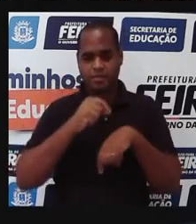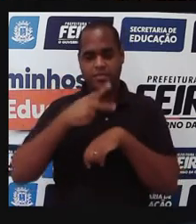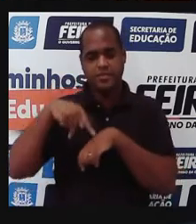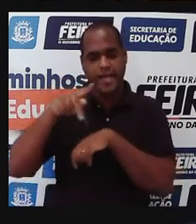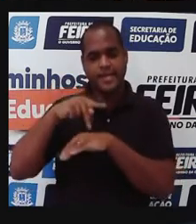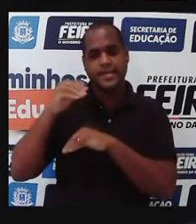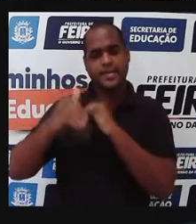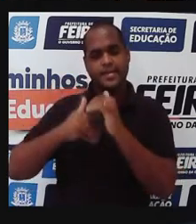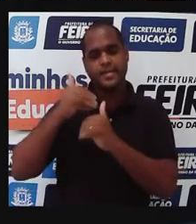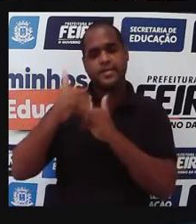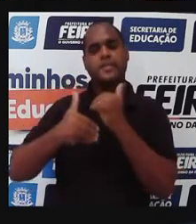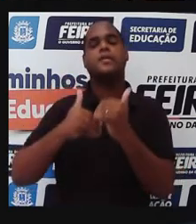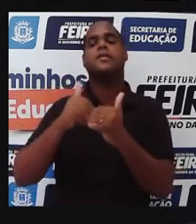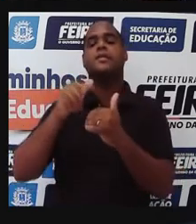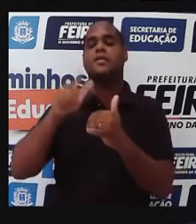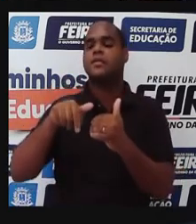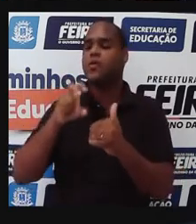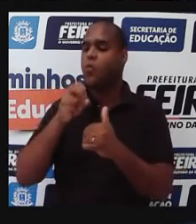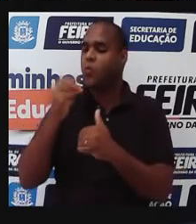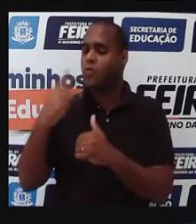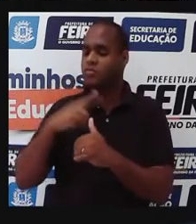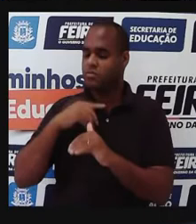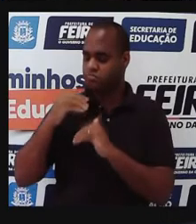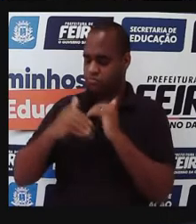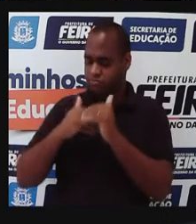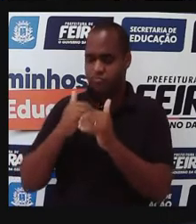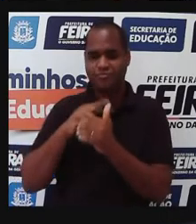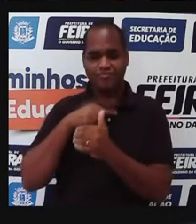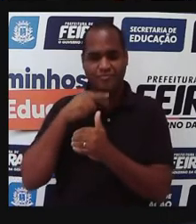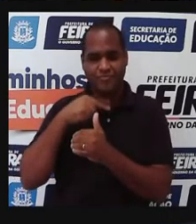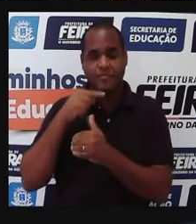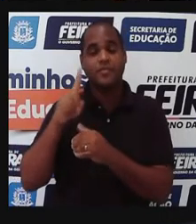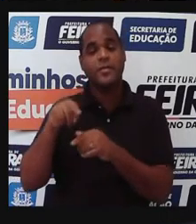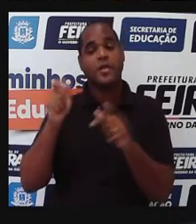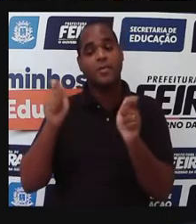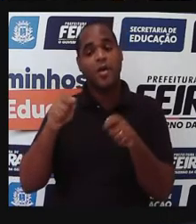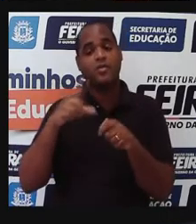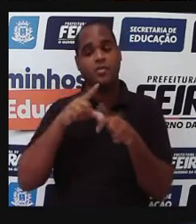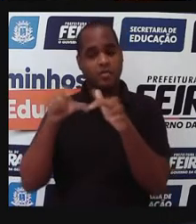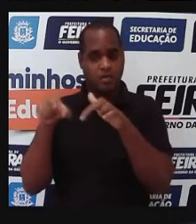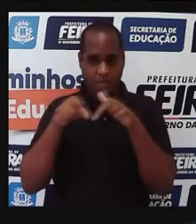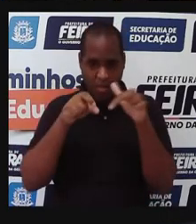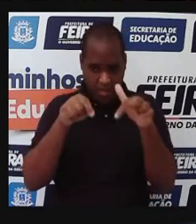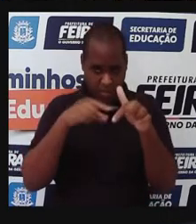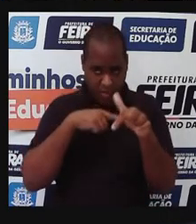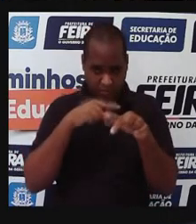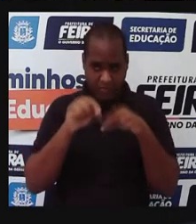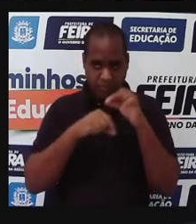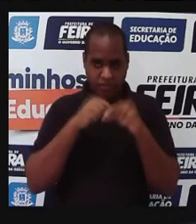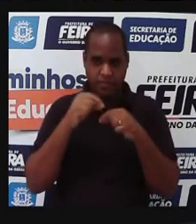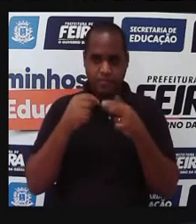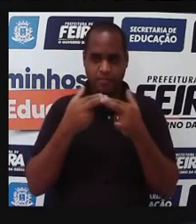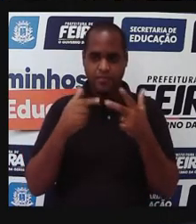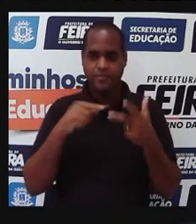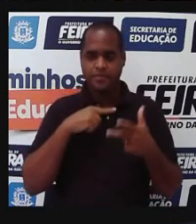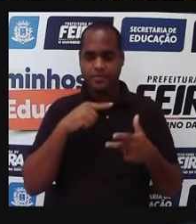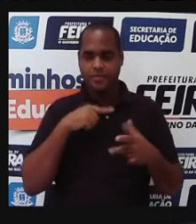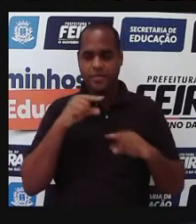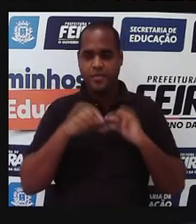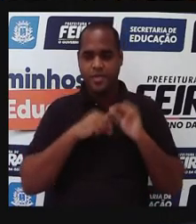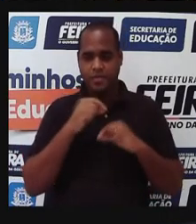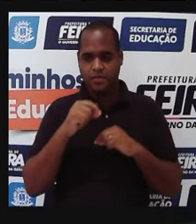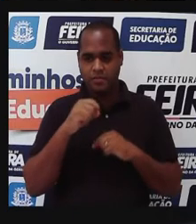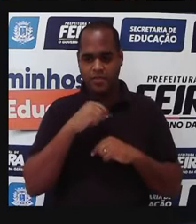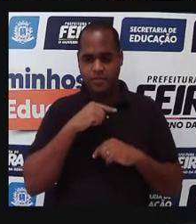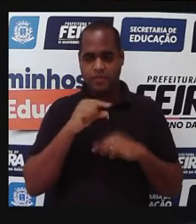desenvolvimento, ou os menos desenvolvidos, eles estão localizados entre os trópicos, tá? De